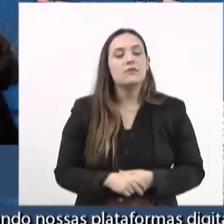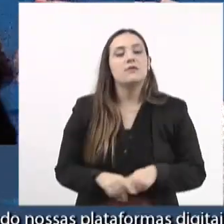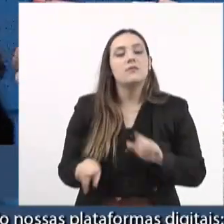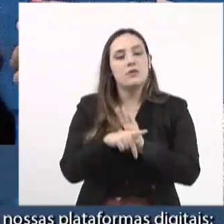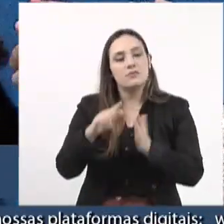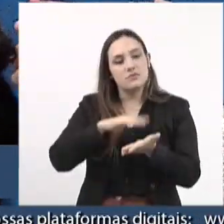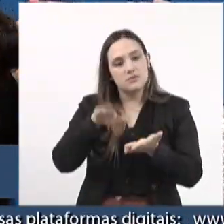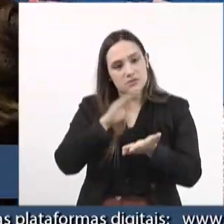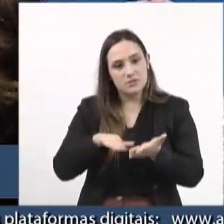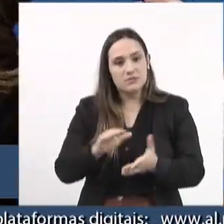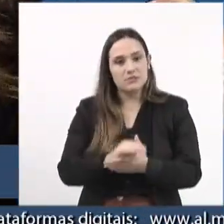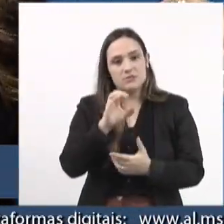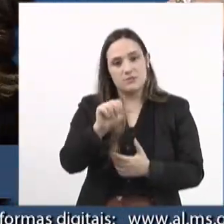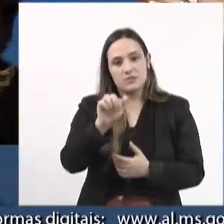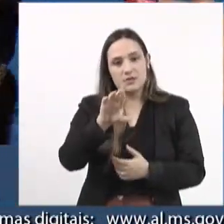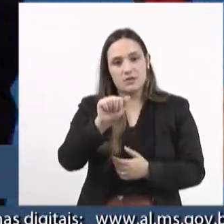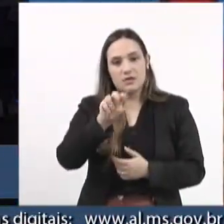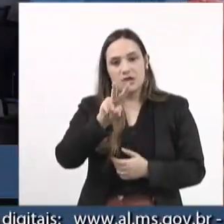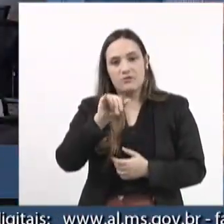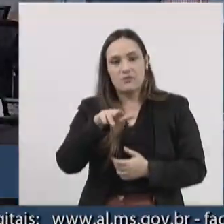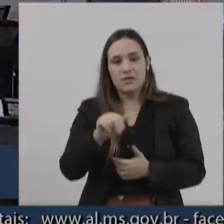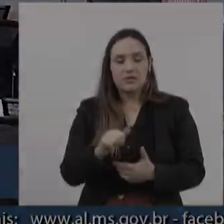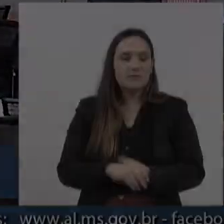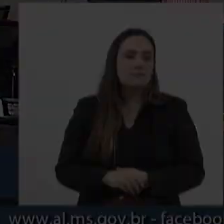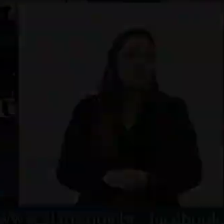próprio secretário Caravina. E aí, e aí, aí,